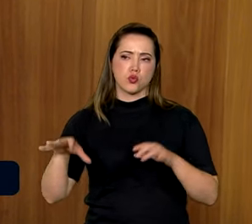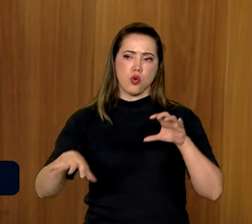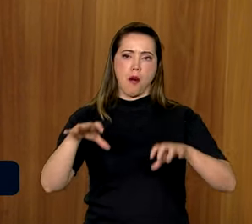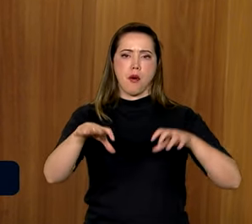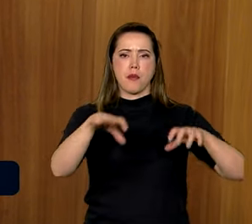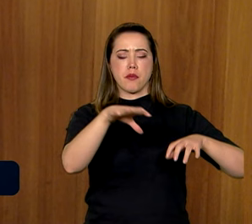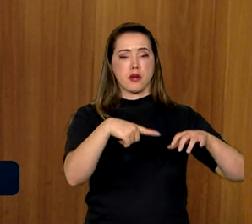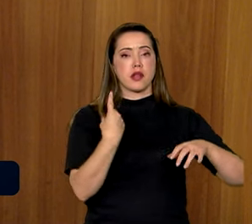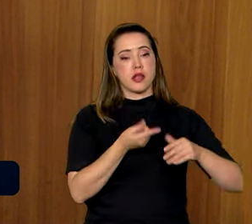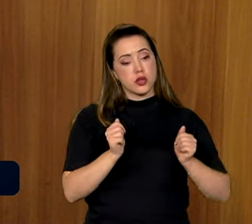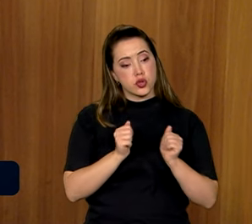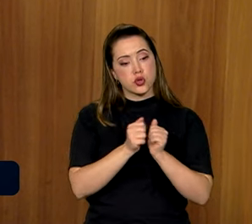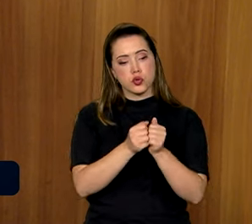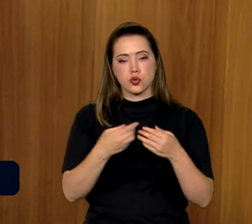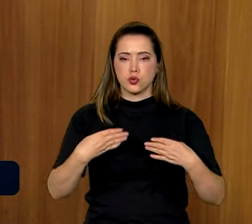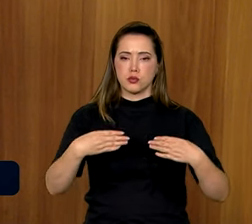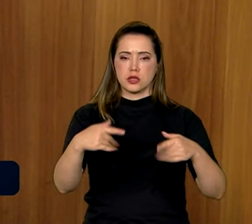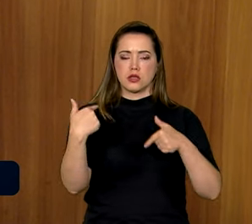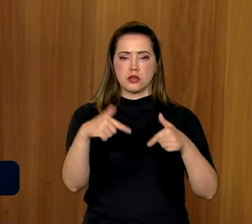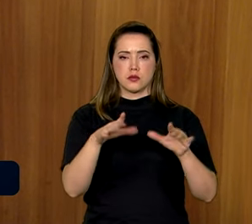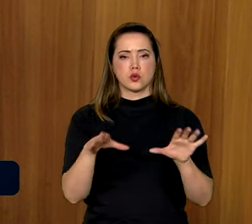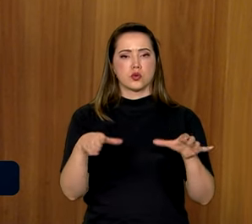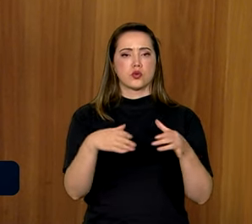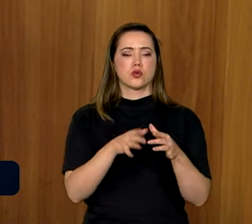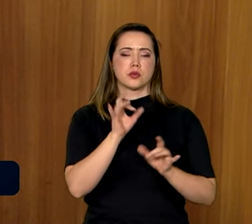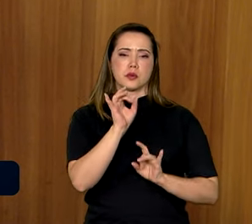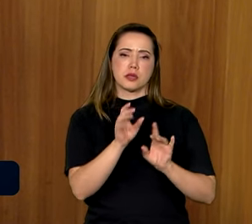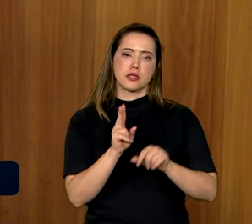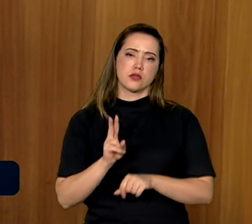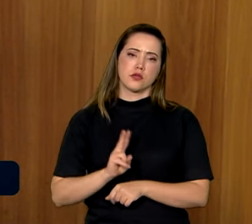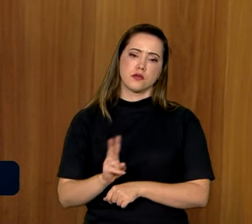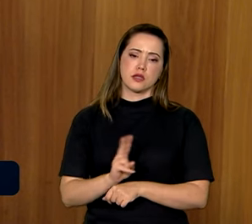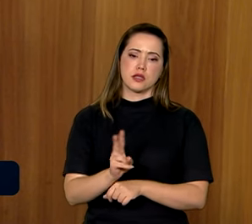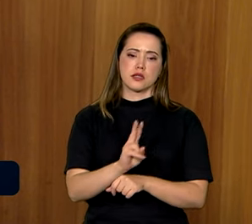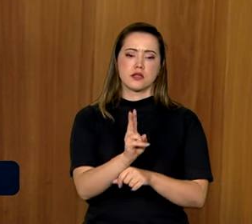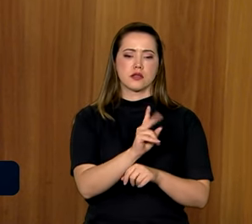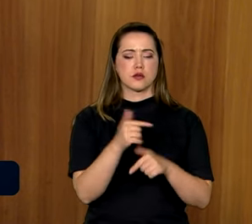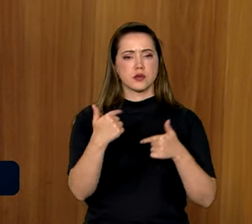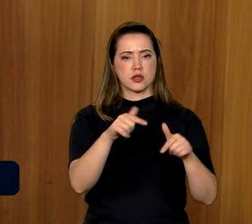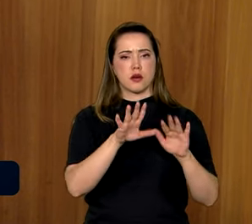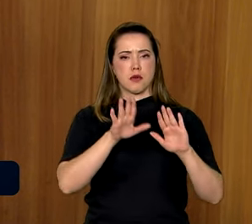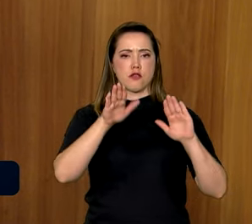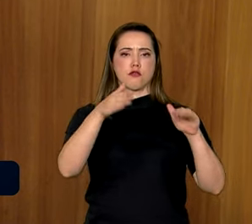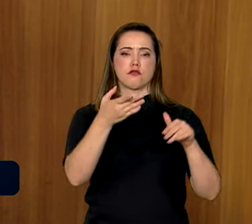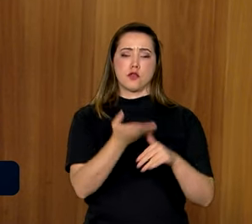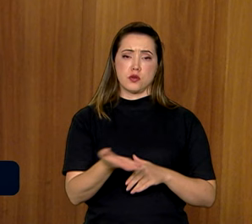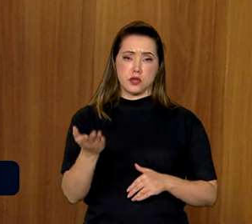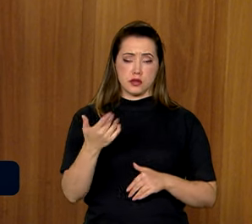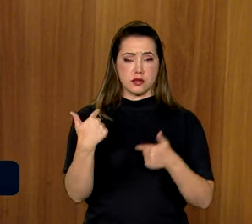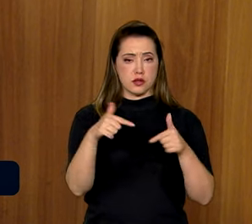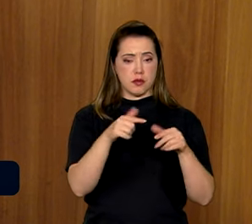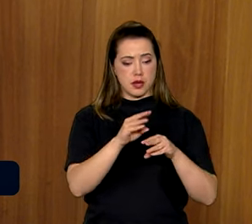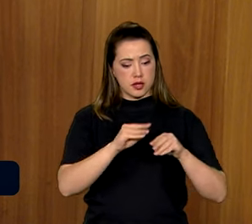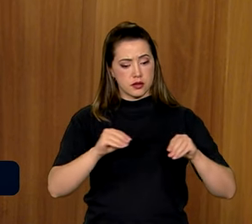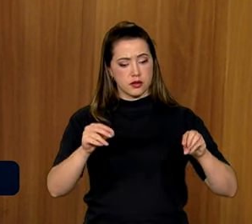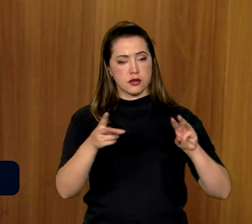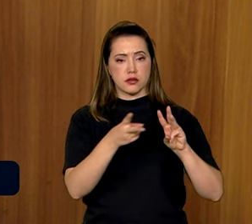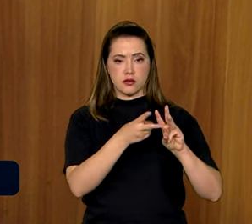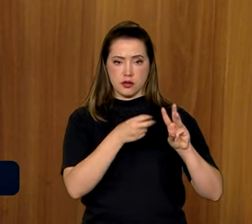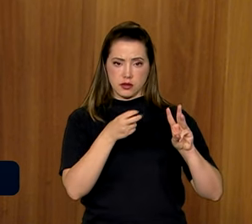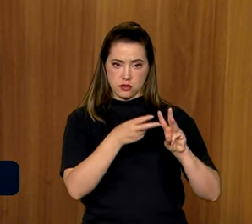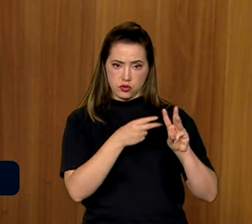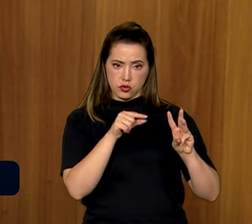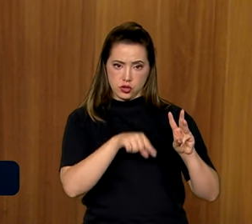participamos também do Ministério do Trabalho com o nosso grupo especial de fiscalização para ações especiais como essa, para atuar na terra indígena Apitereua.